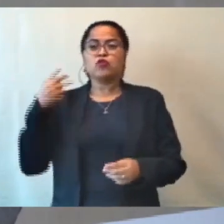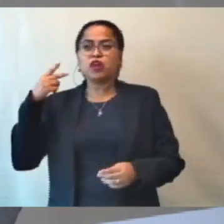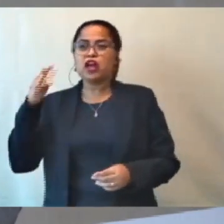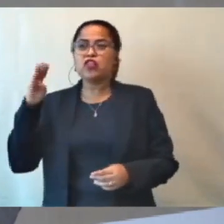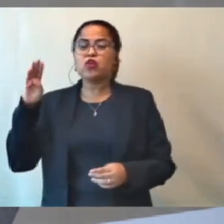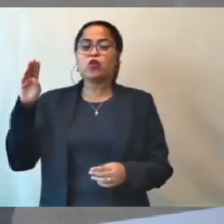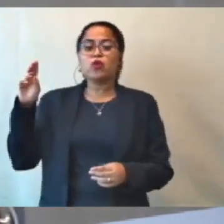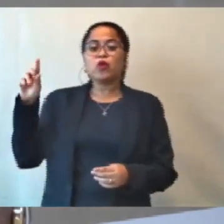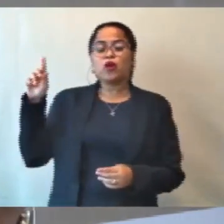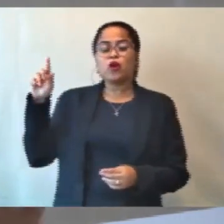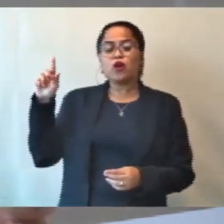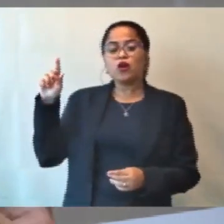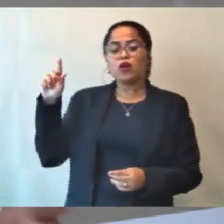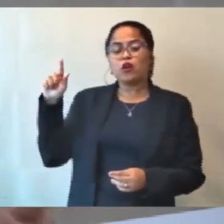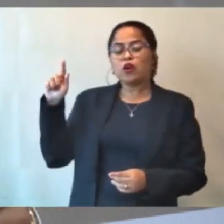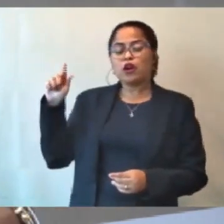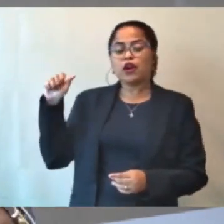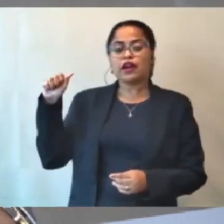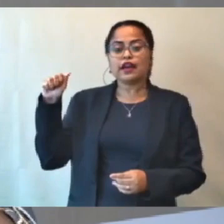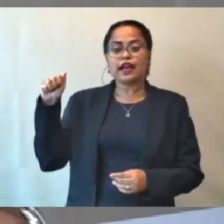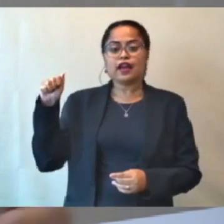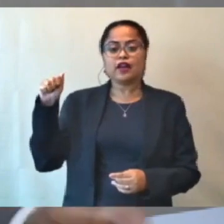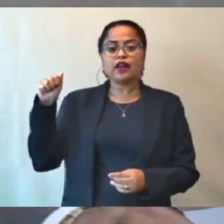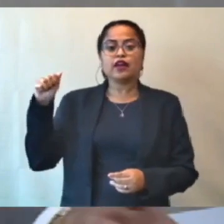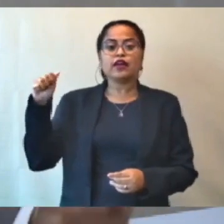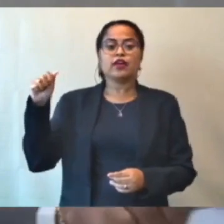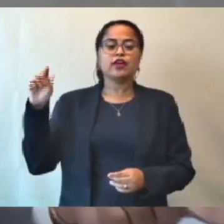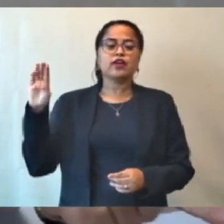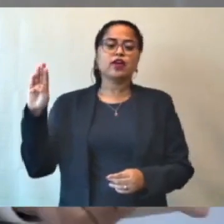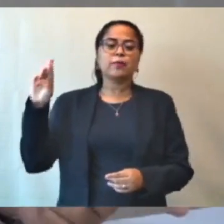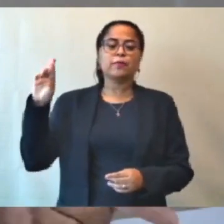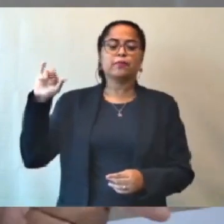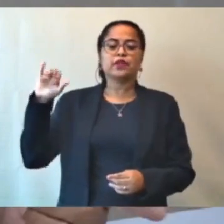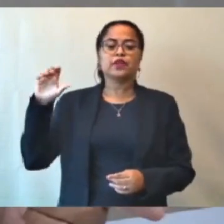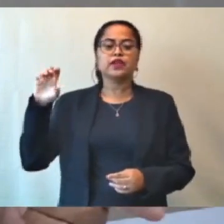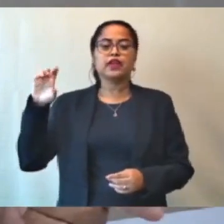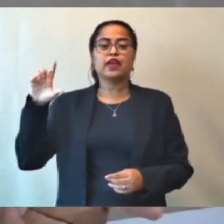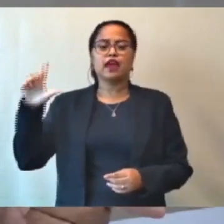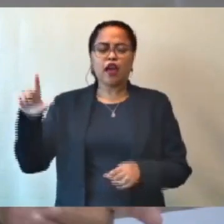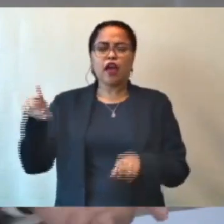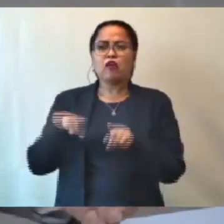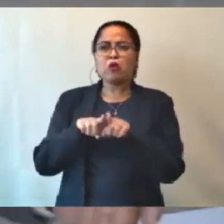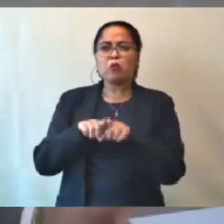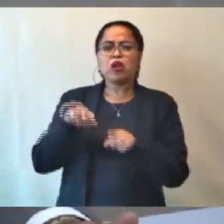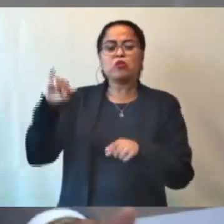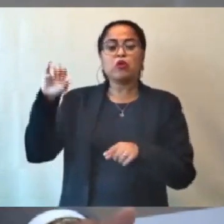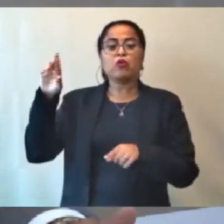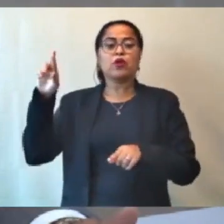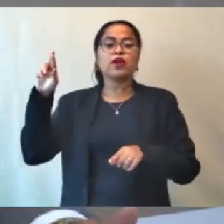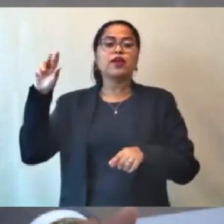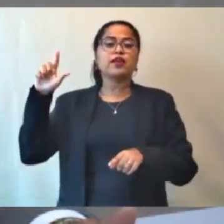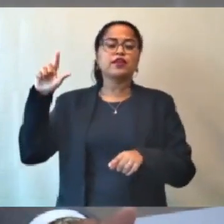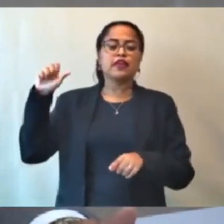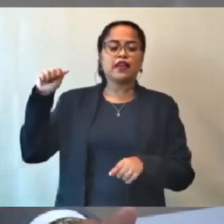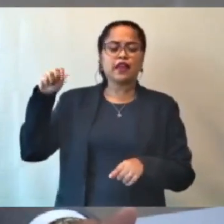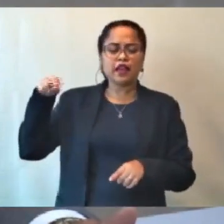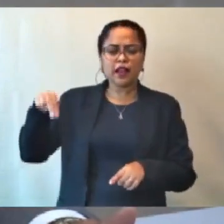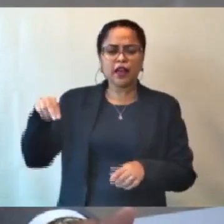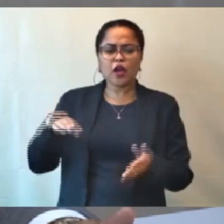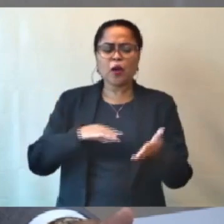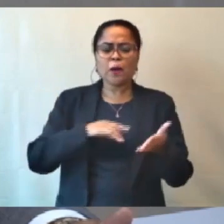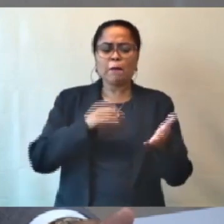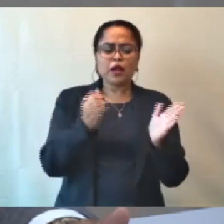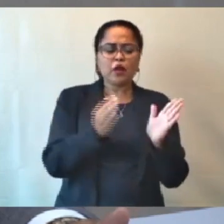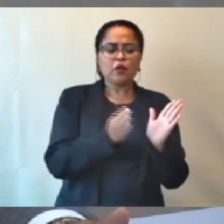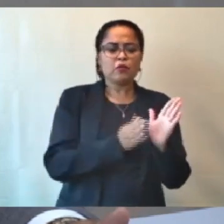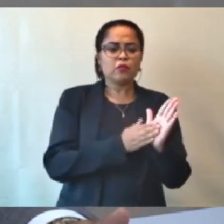vereadores, e nós fomos protocolar lá um documento de suprimentar. E, na hora, eu entrei na sala da secretária